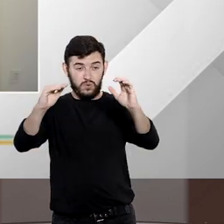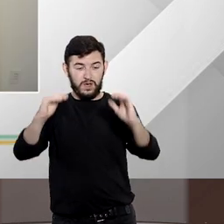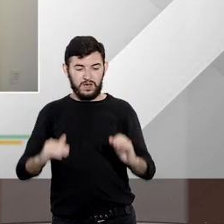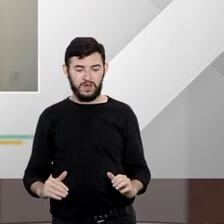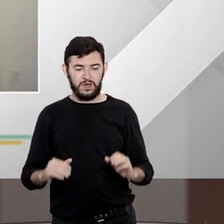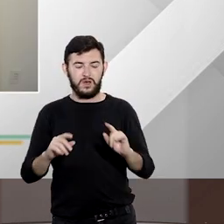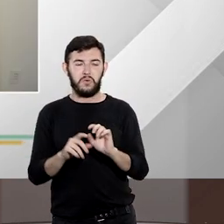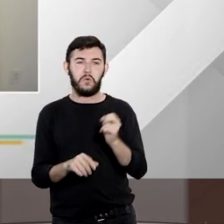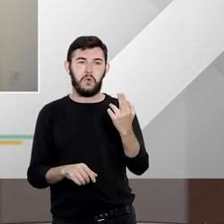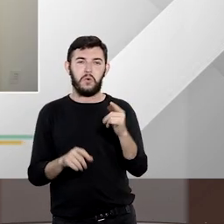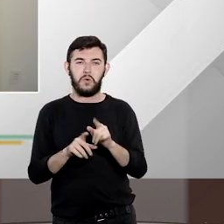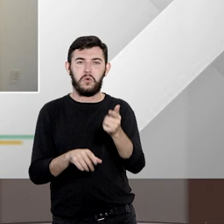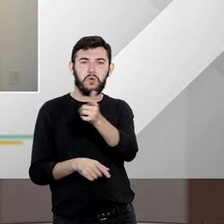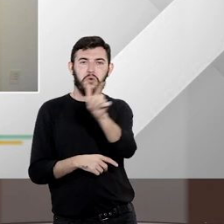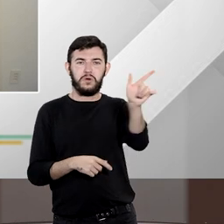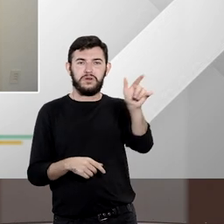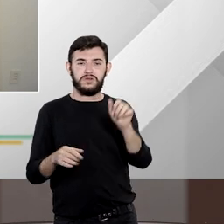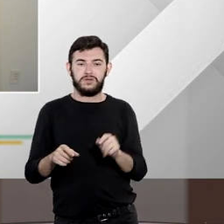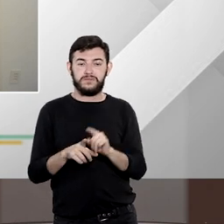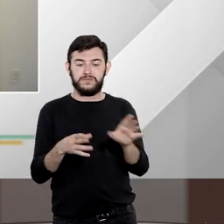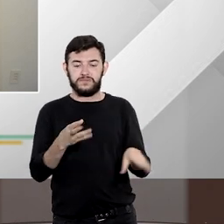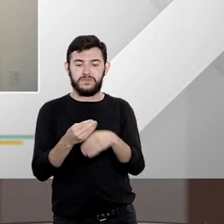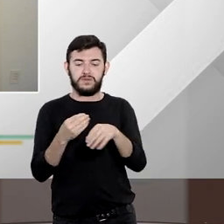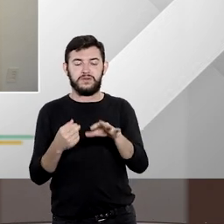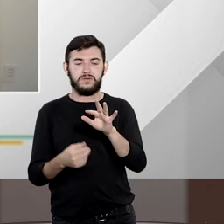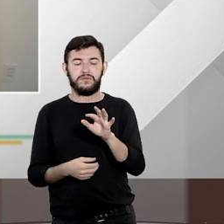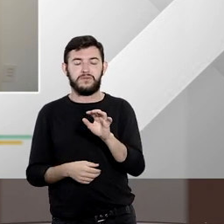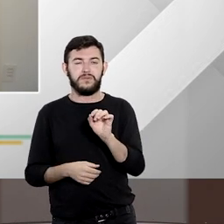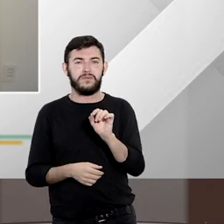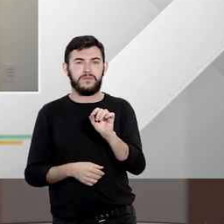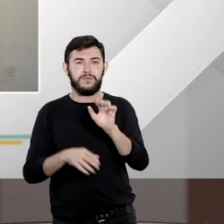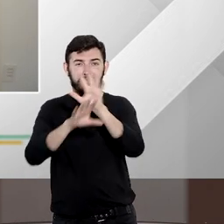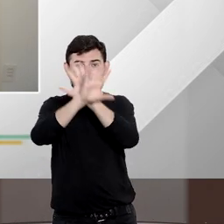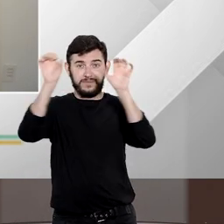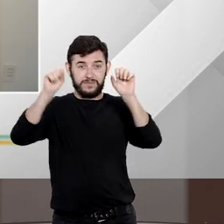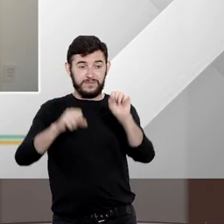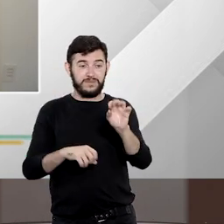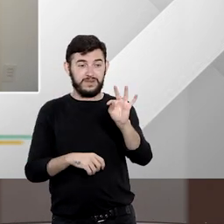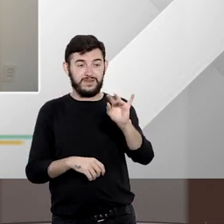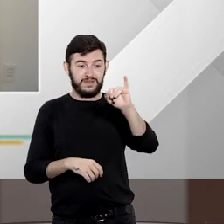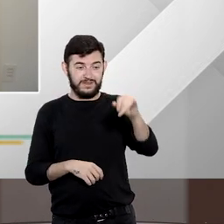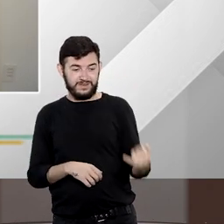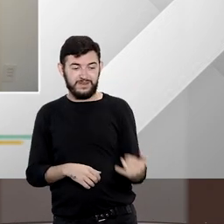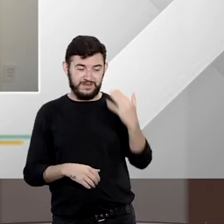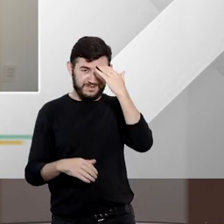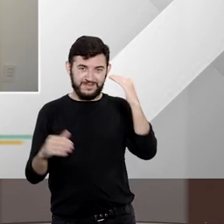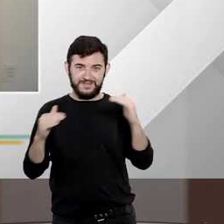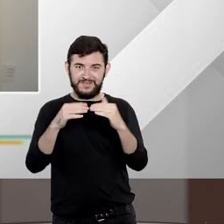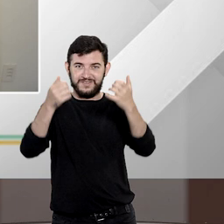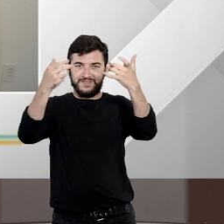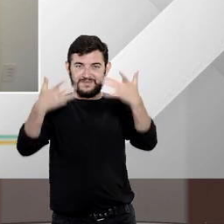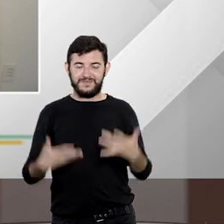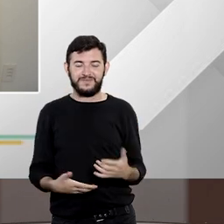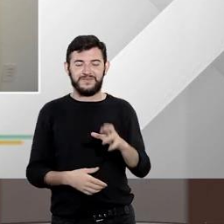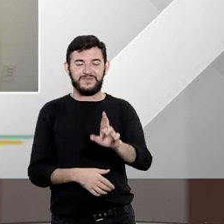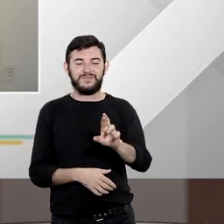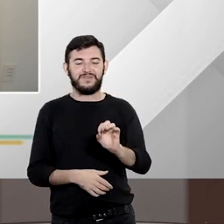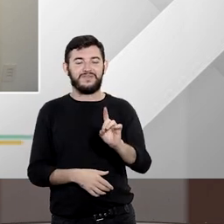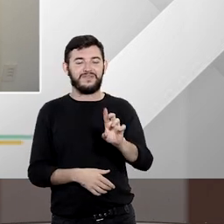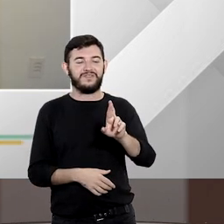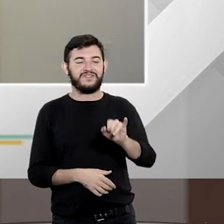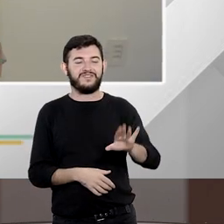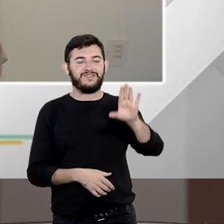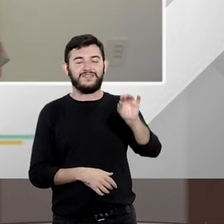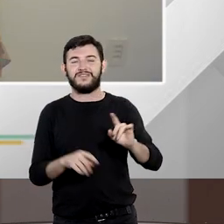se você me permite Fashman só complementar que o STJ concorda com o Rodrigo e que na verdade esses